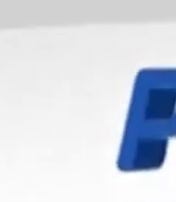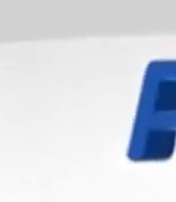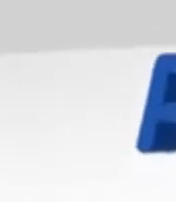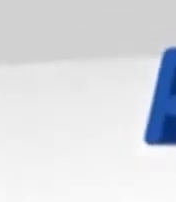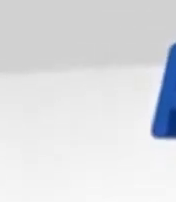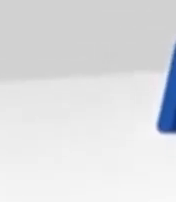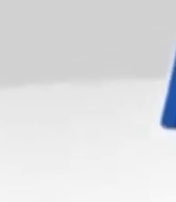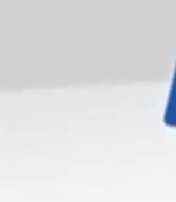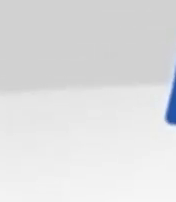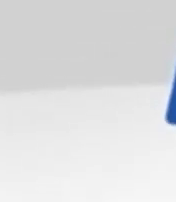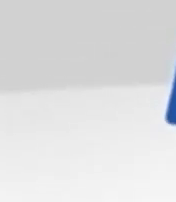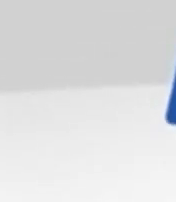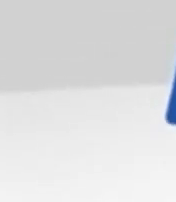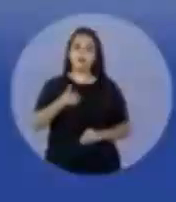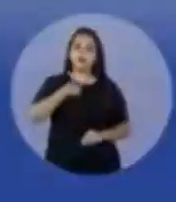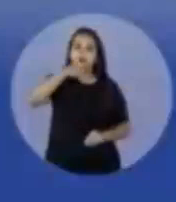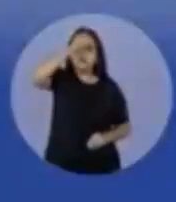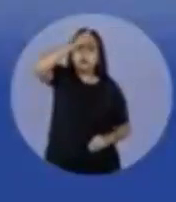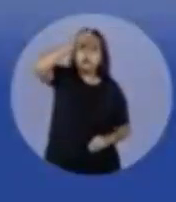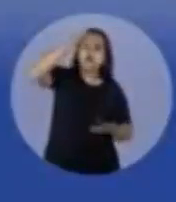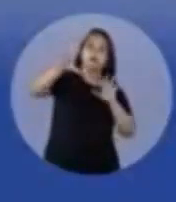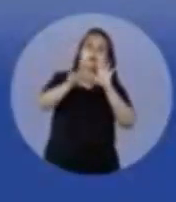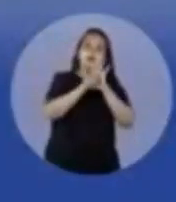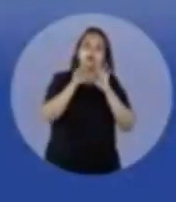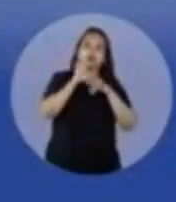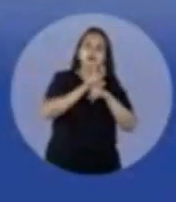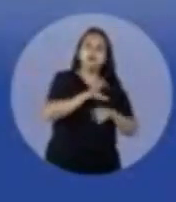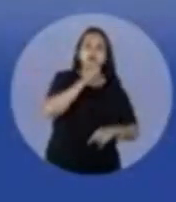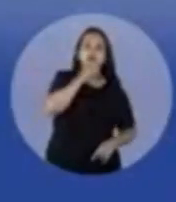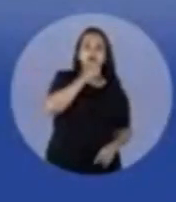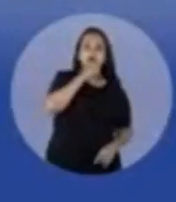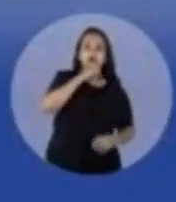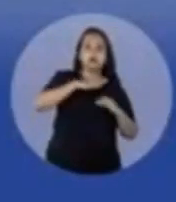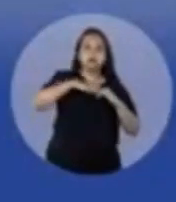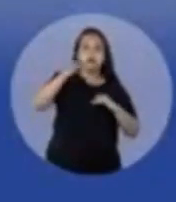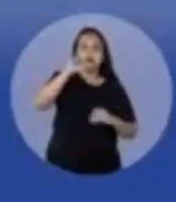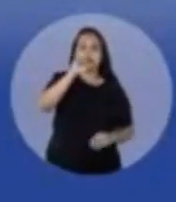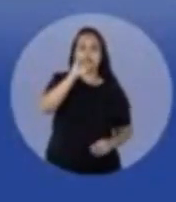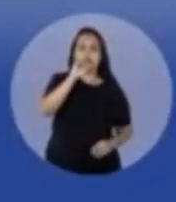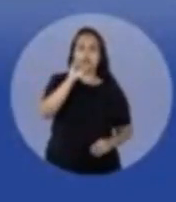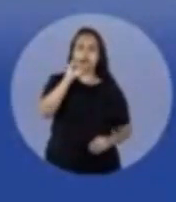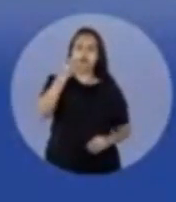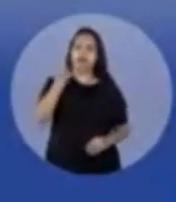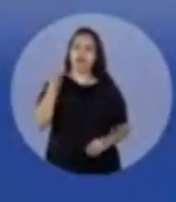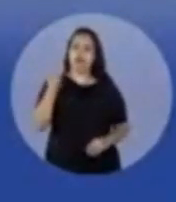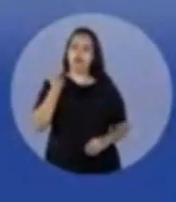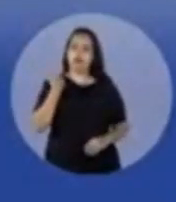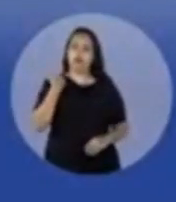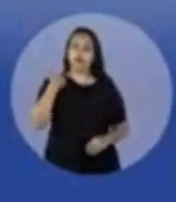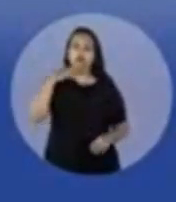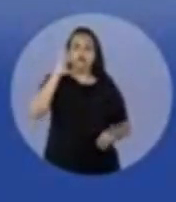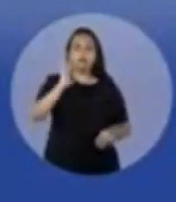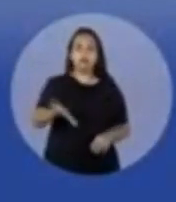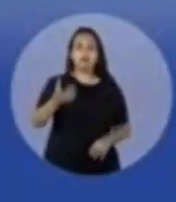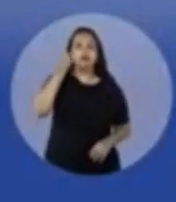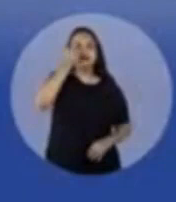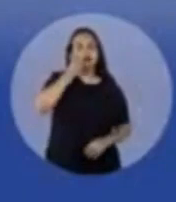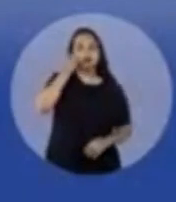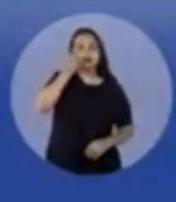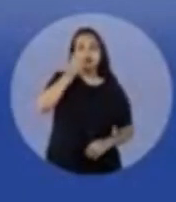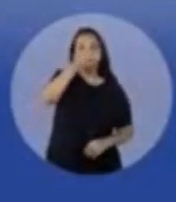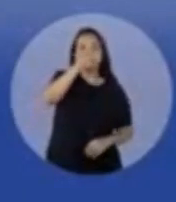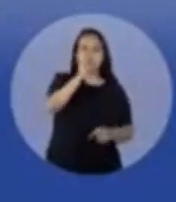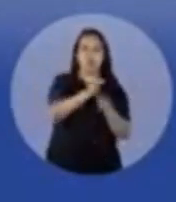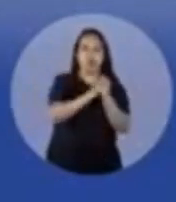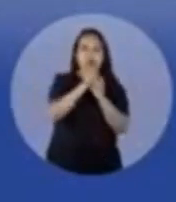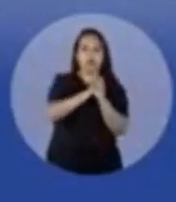Progressistas 11. Sou autor da lei que dá prioridade especial às pessoas com mais de 80